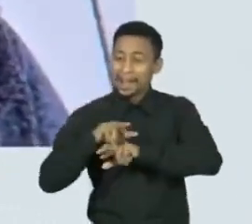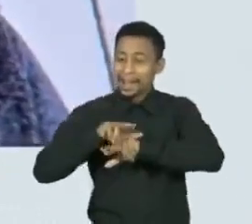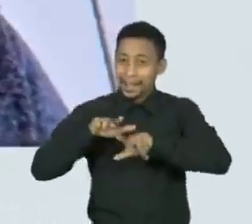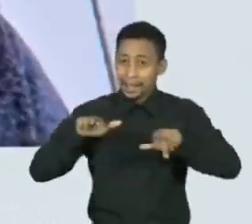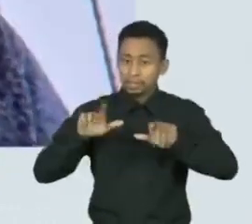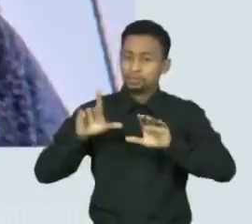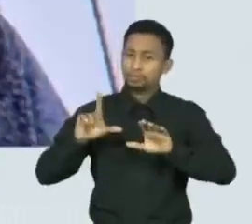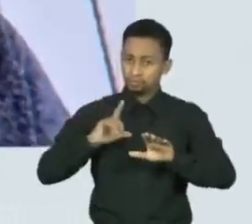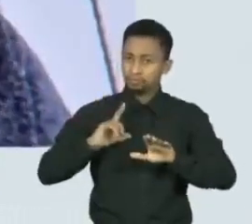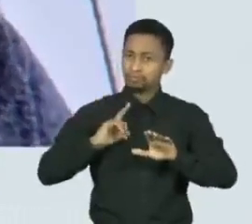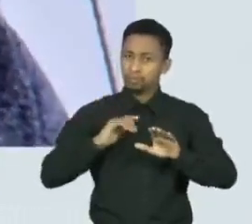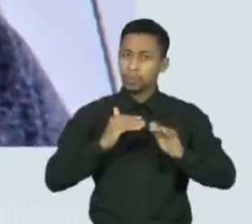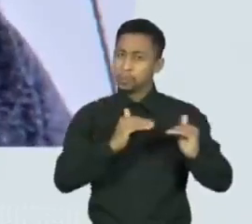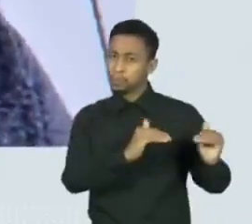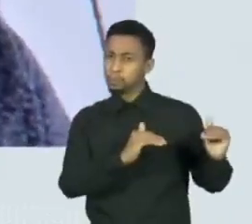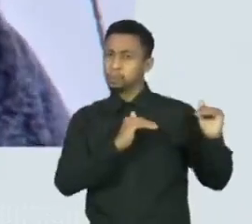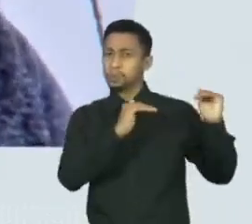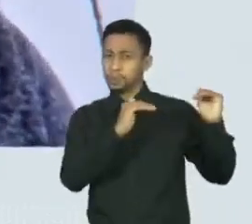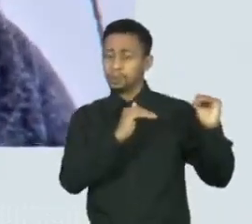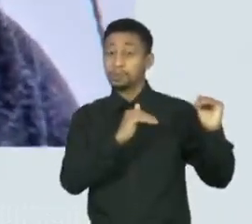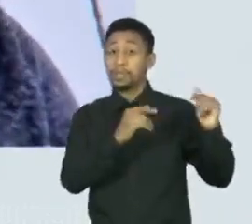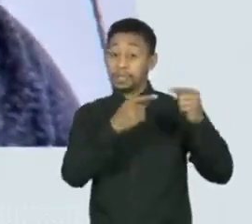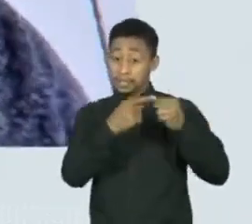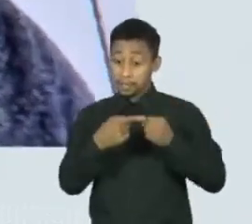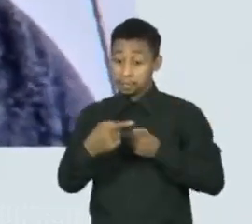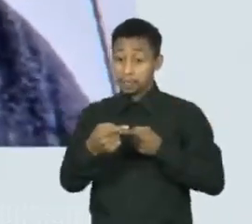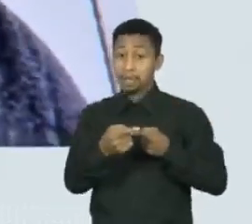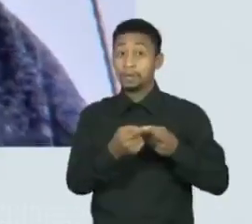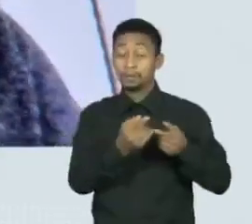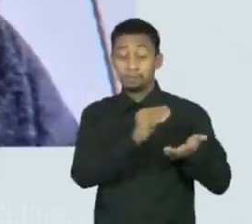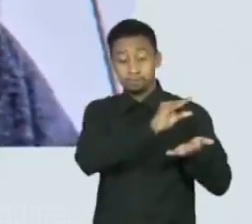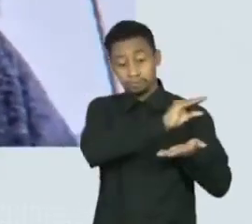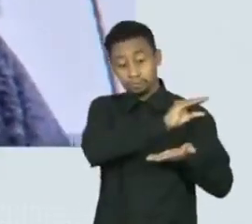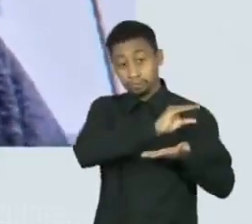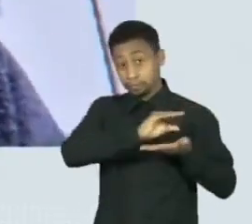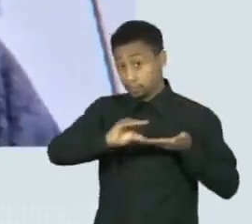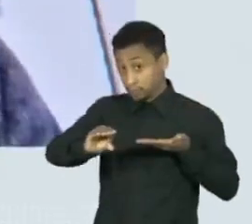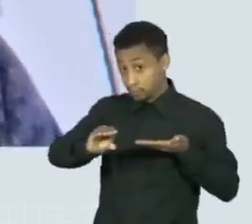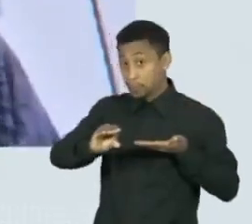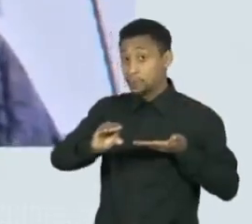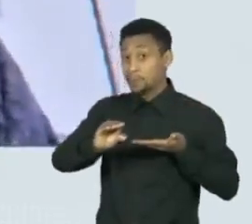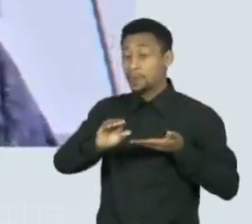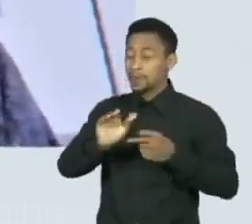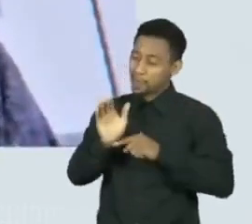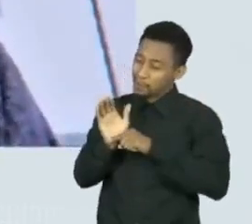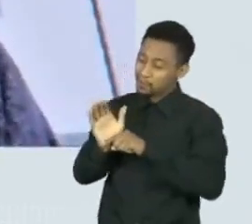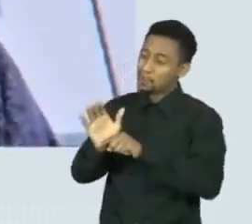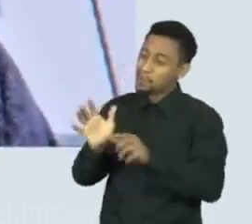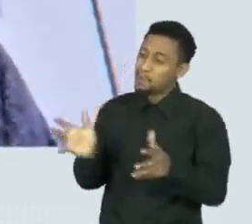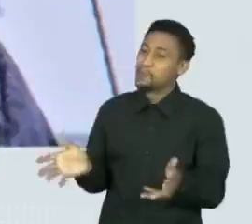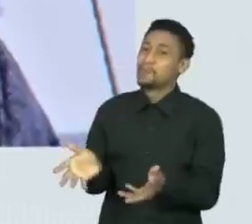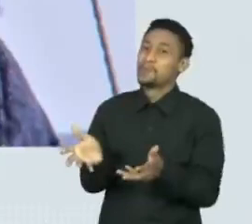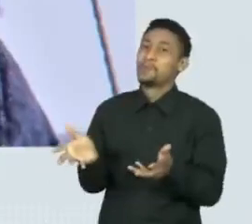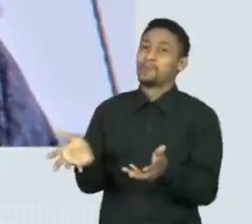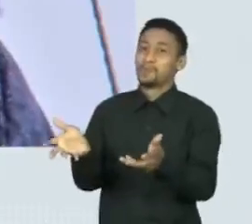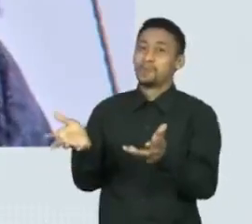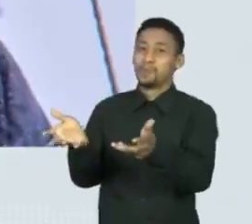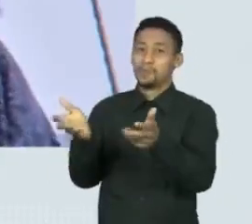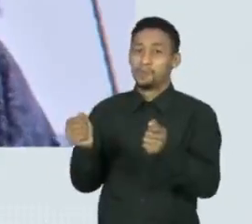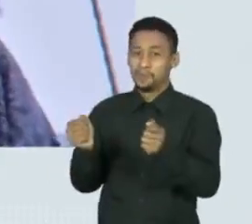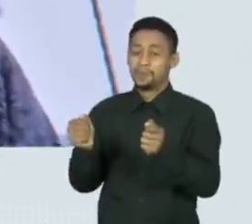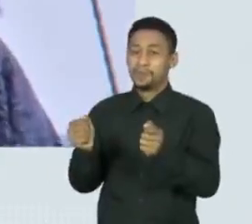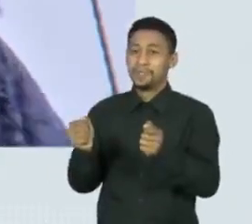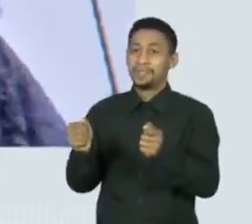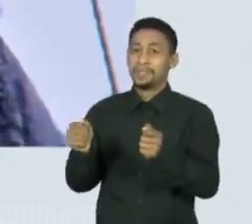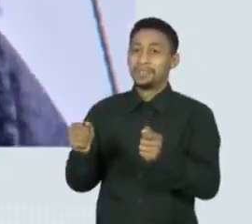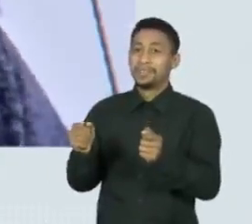elites, né? Que a própria Semana foi patrocinada pelo Paulo Prado e por setores da